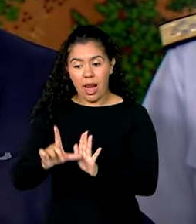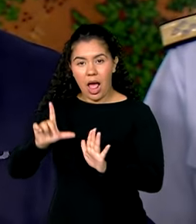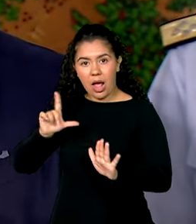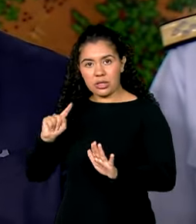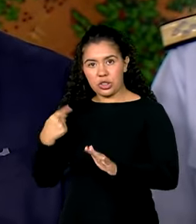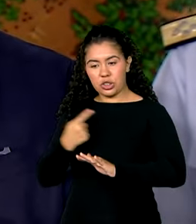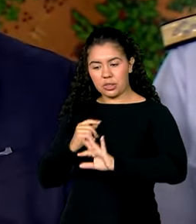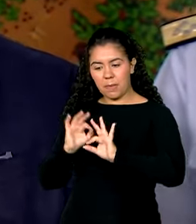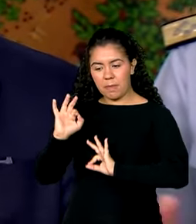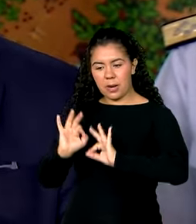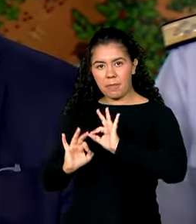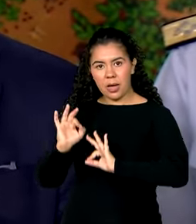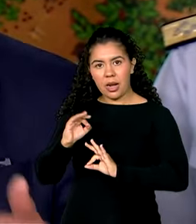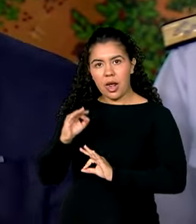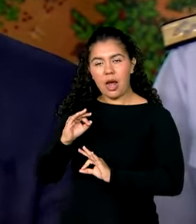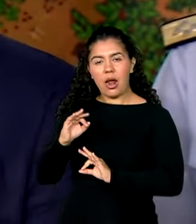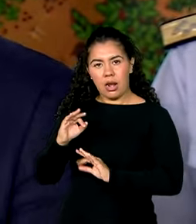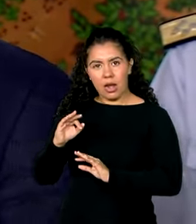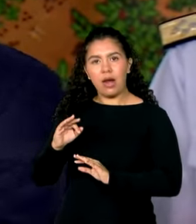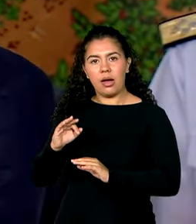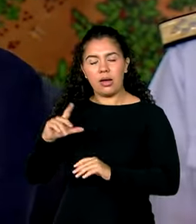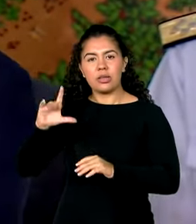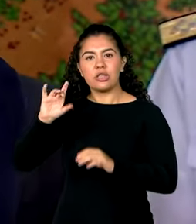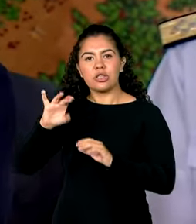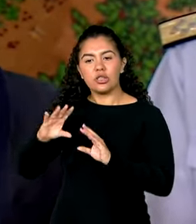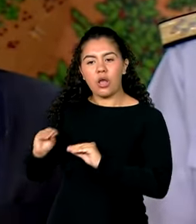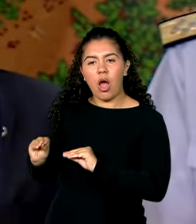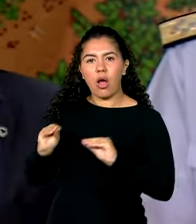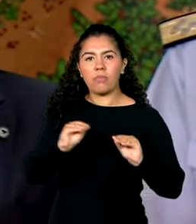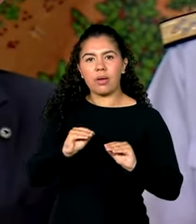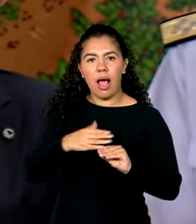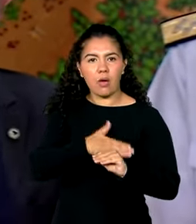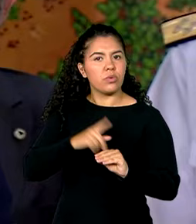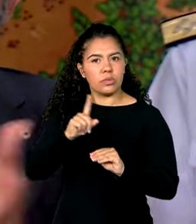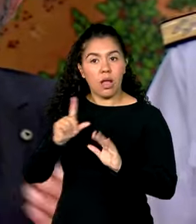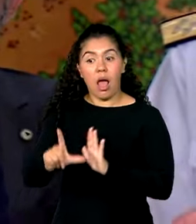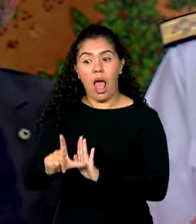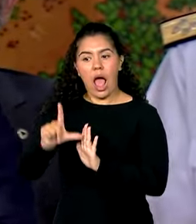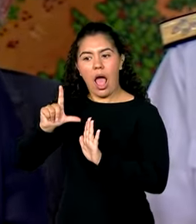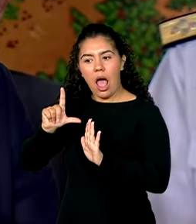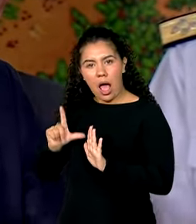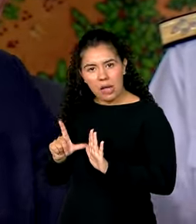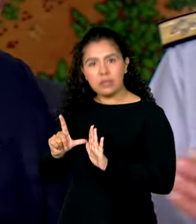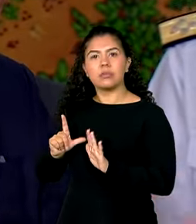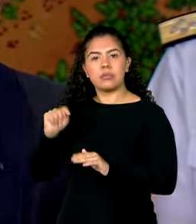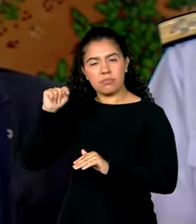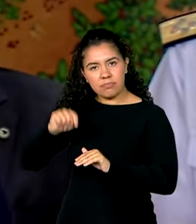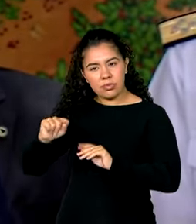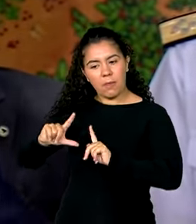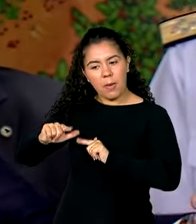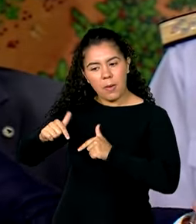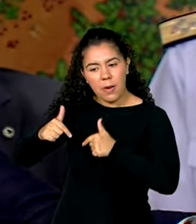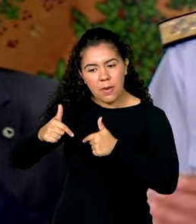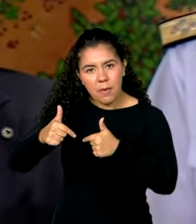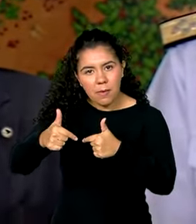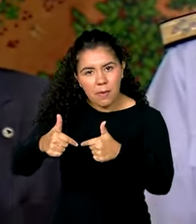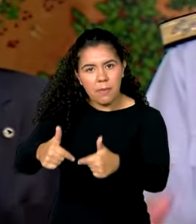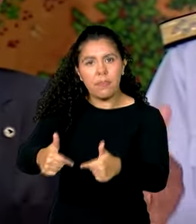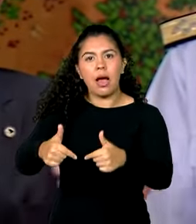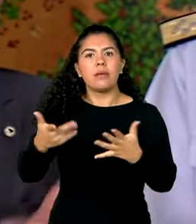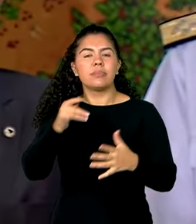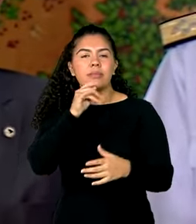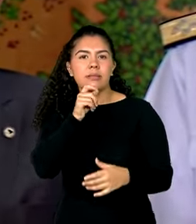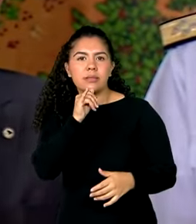para agosto, em termos de estiagem no Pantanal e na própria Amazônia, não significa que a primavera, que as